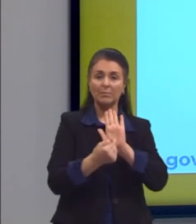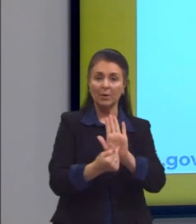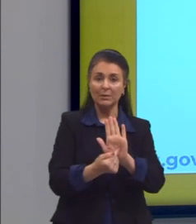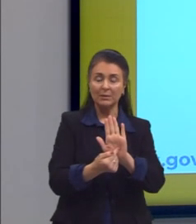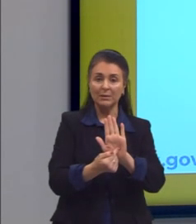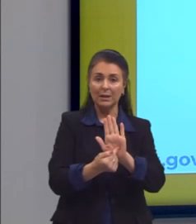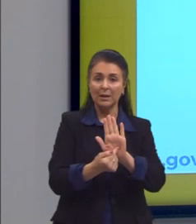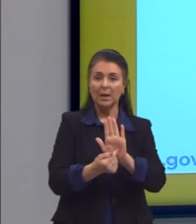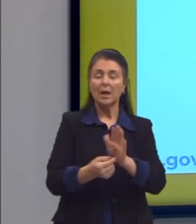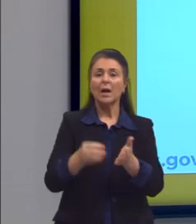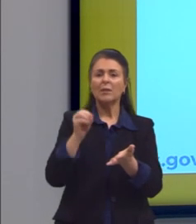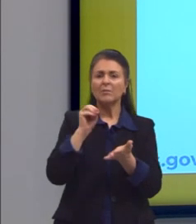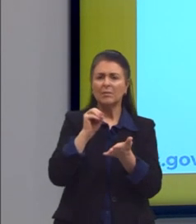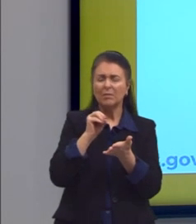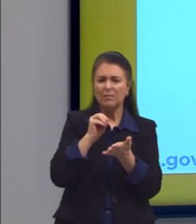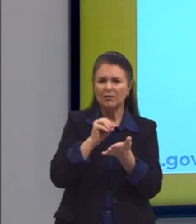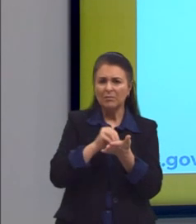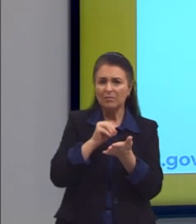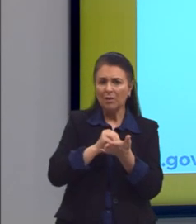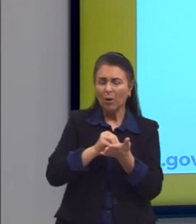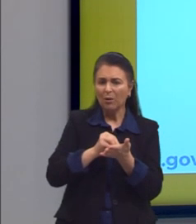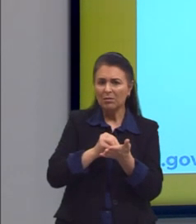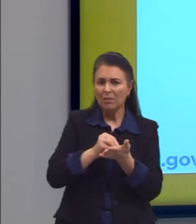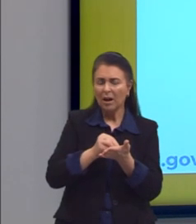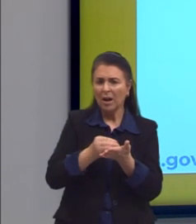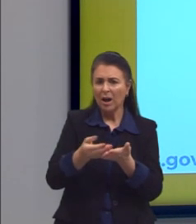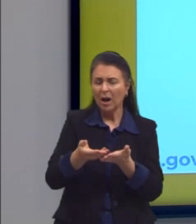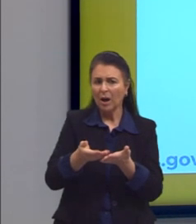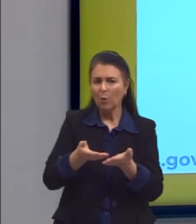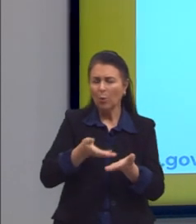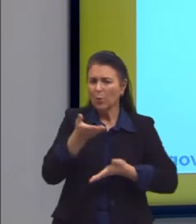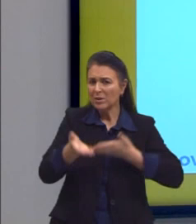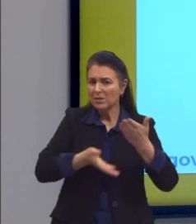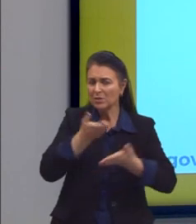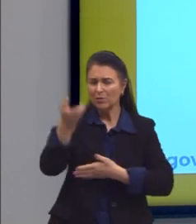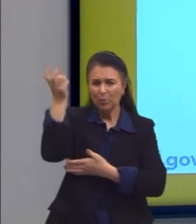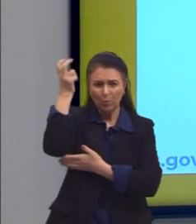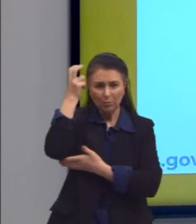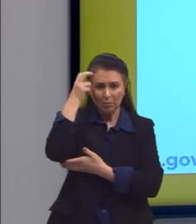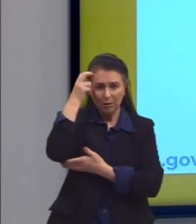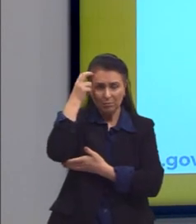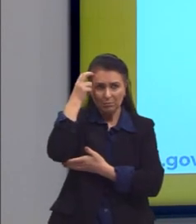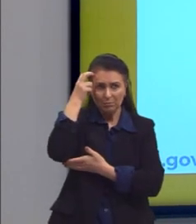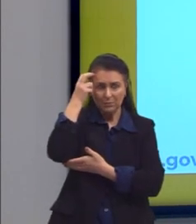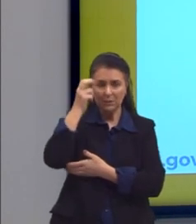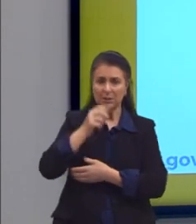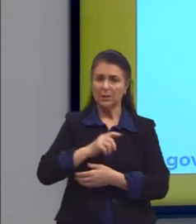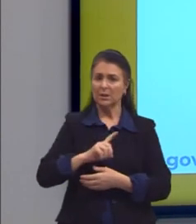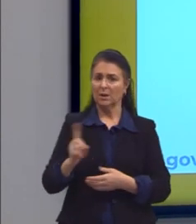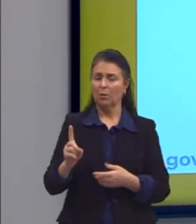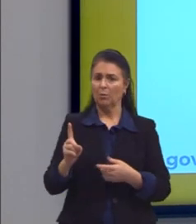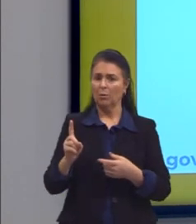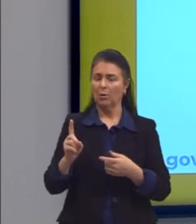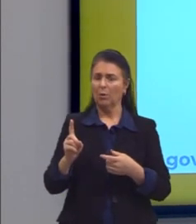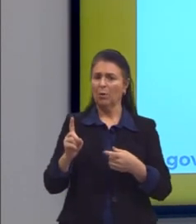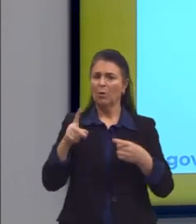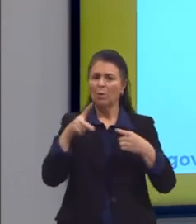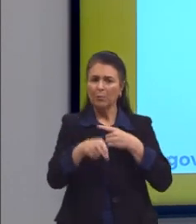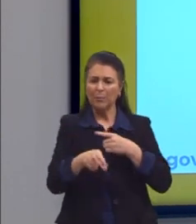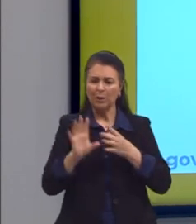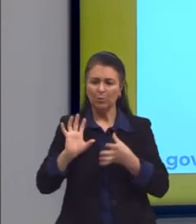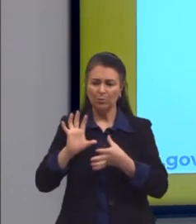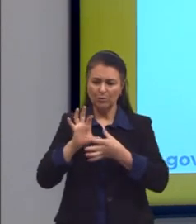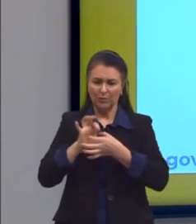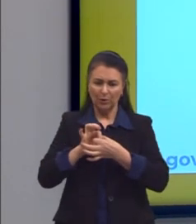A escassez do incentivo cultural? não, ele não fala nada disso na questão. O rompimento de vínculos